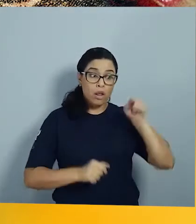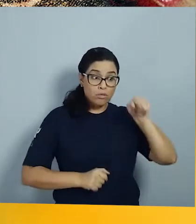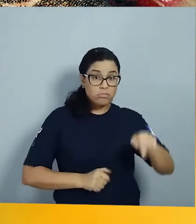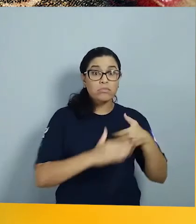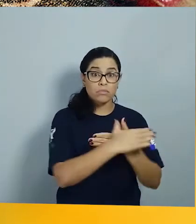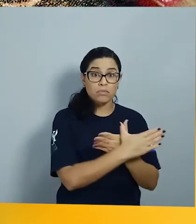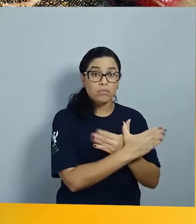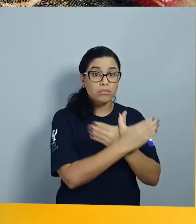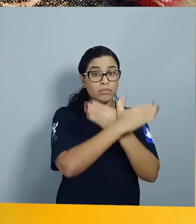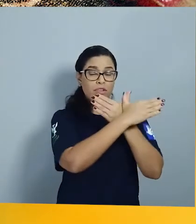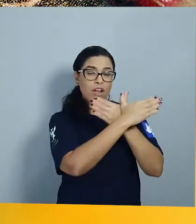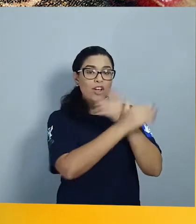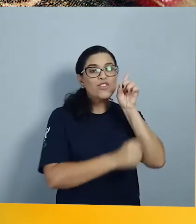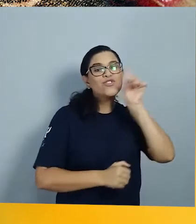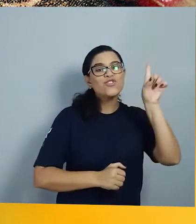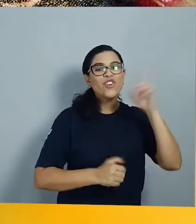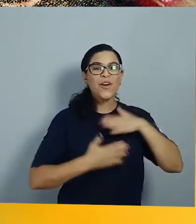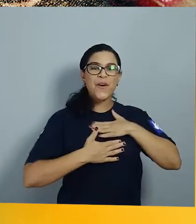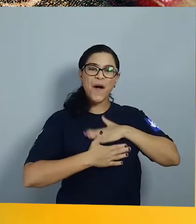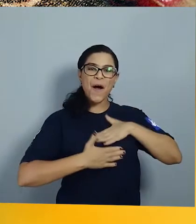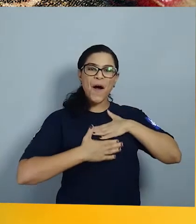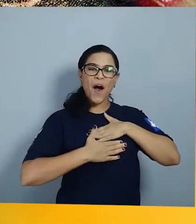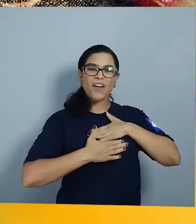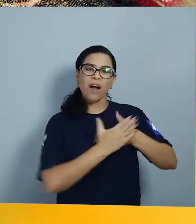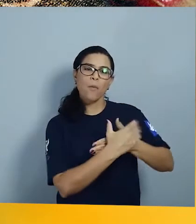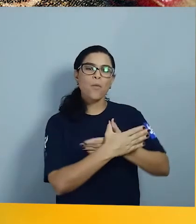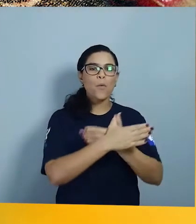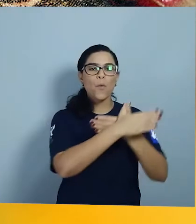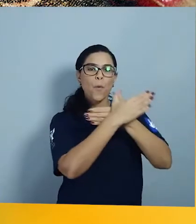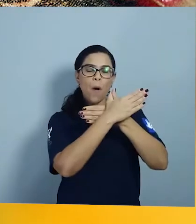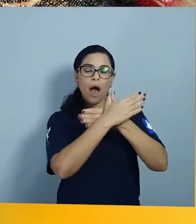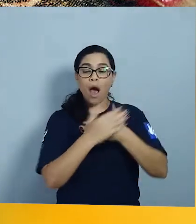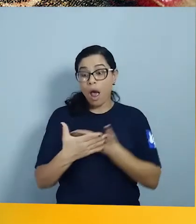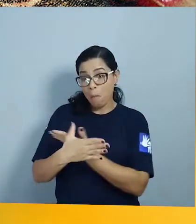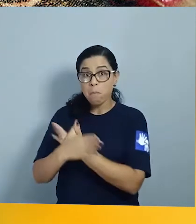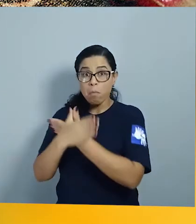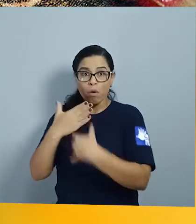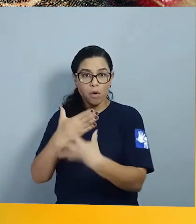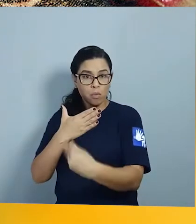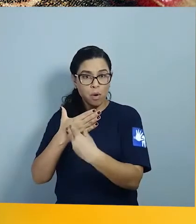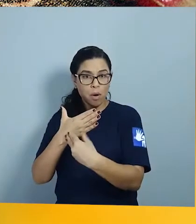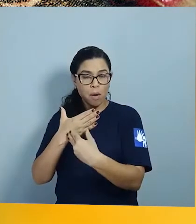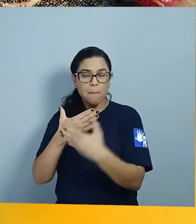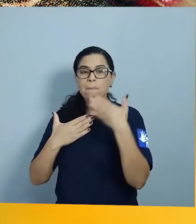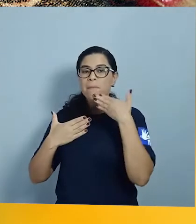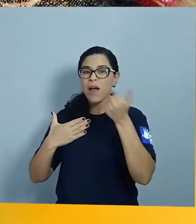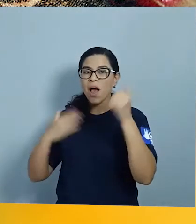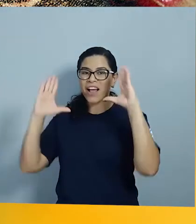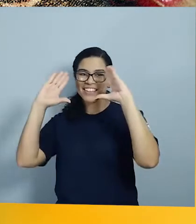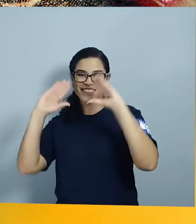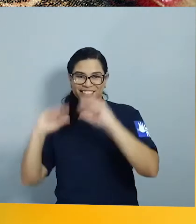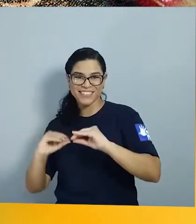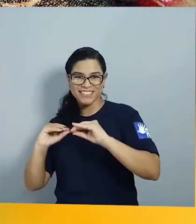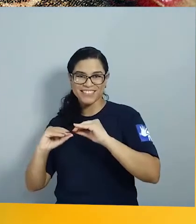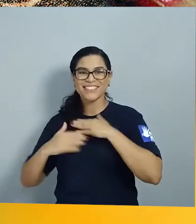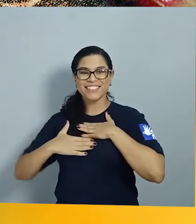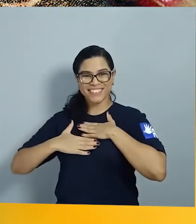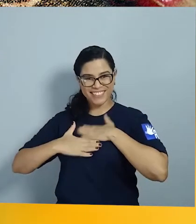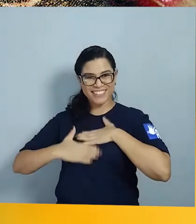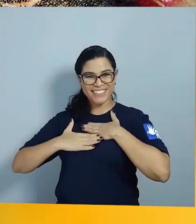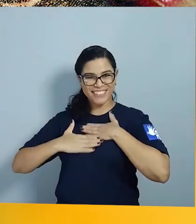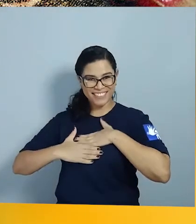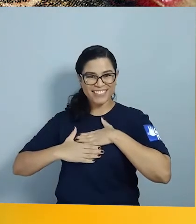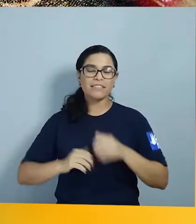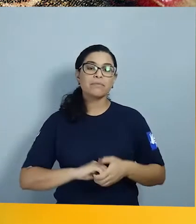borboletas gosta de voar durante o dia Enquanto que muitas mariposas preferem a noite As mariposas